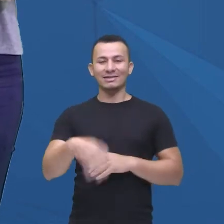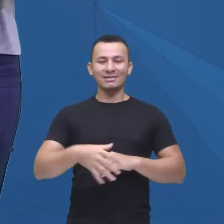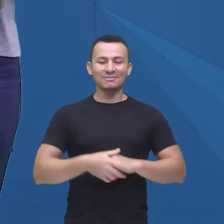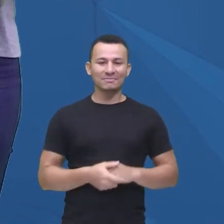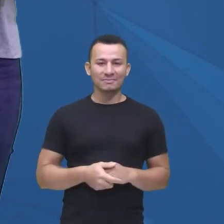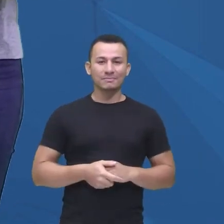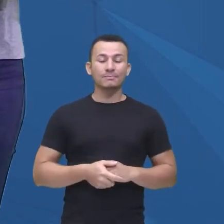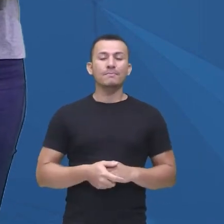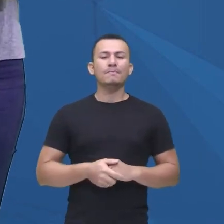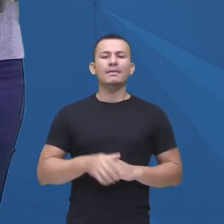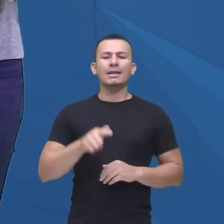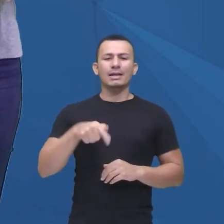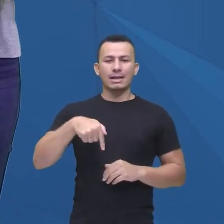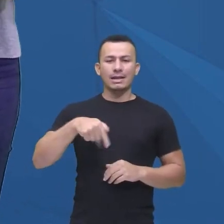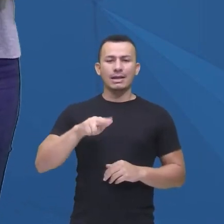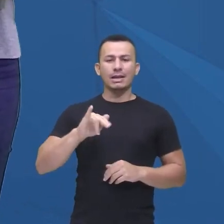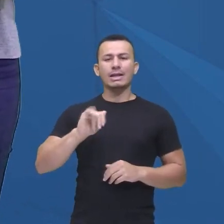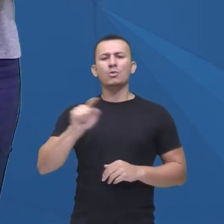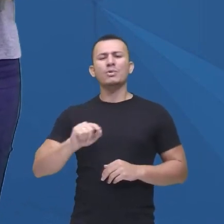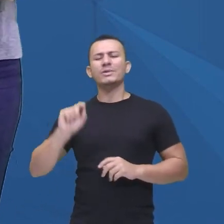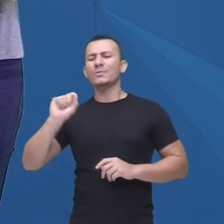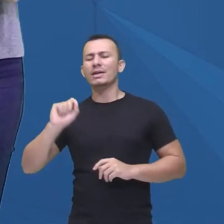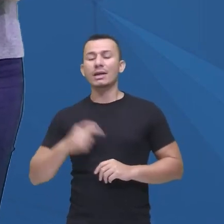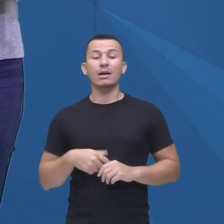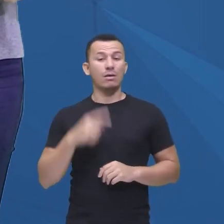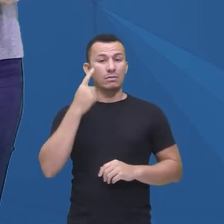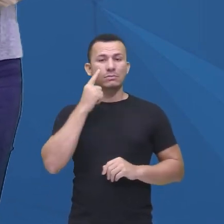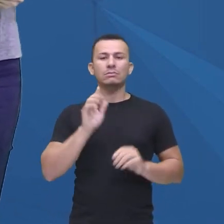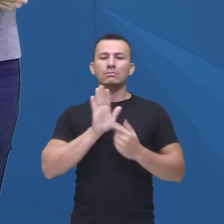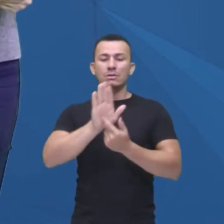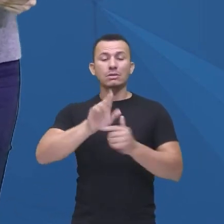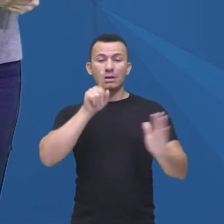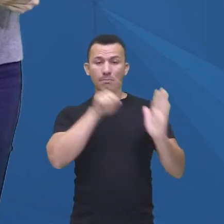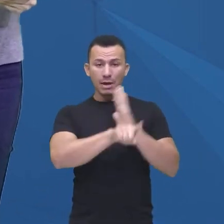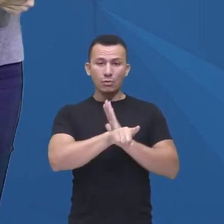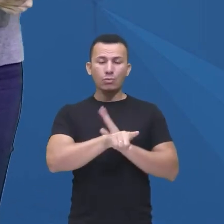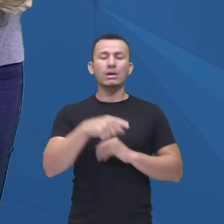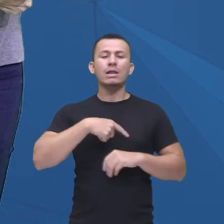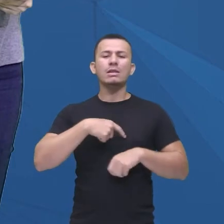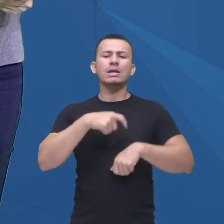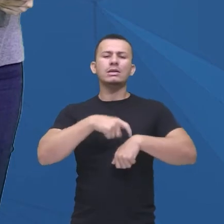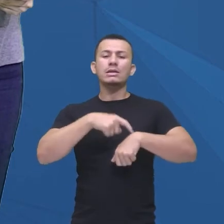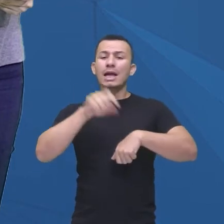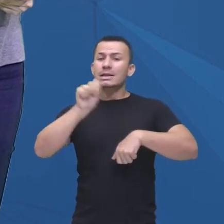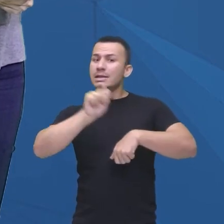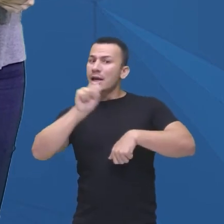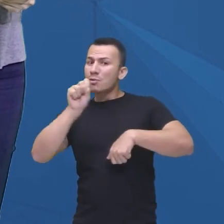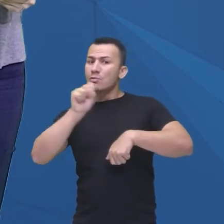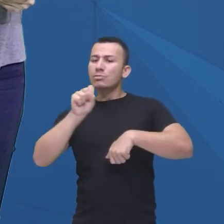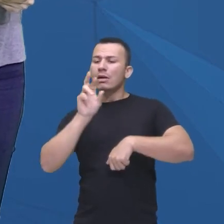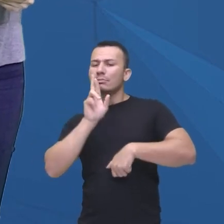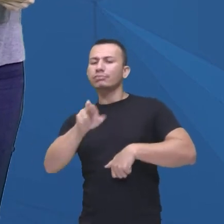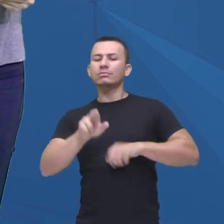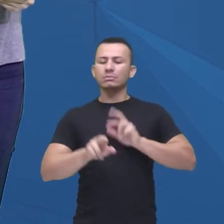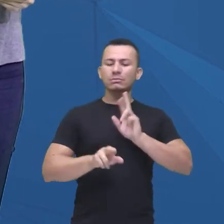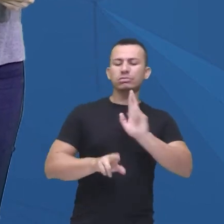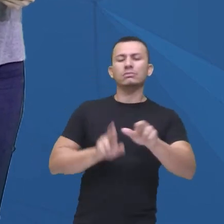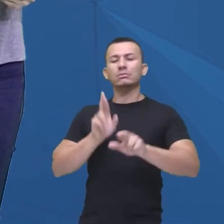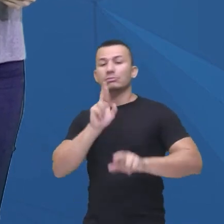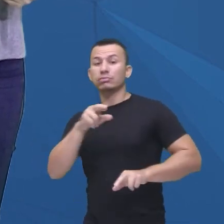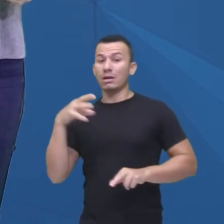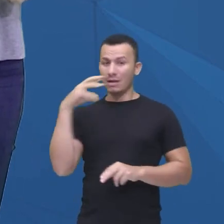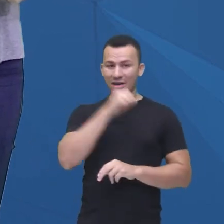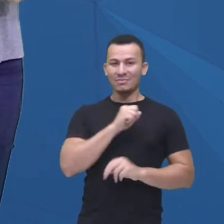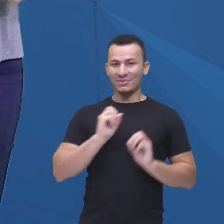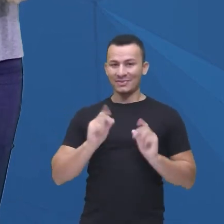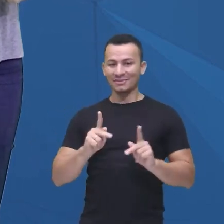deixar uma pergunta na tela, quem estiver assistindo pelo aplicativo, e vocês vão ter apenas alguns segundos para marcar a resposta correta, tá bom?